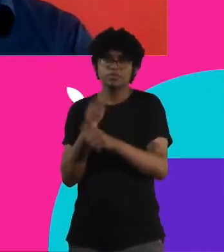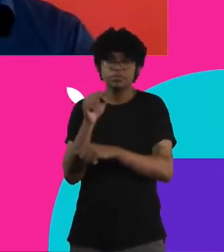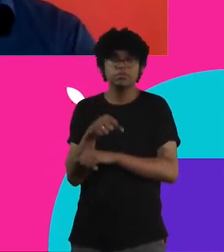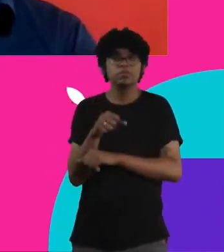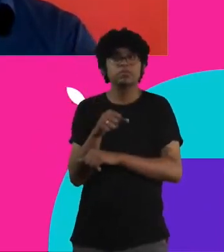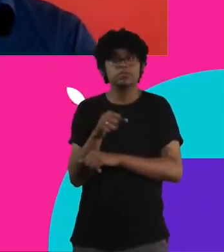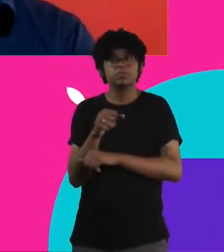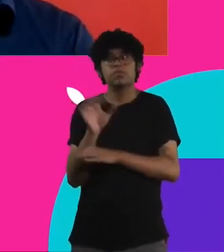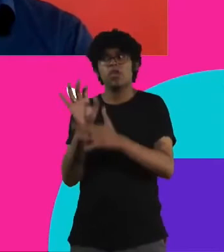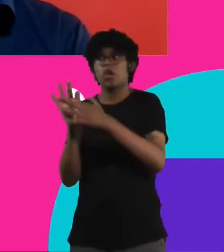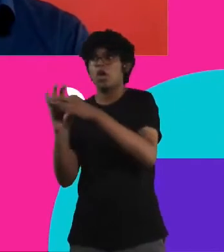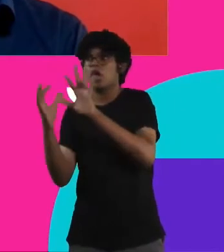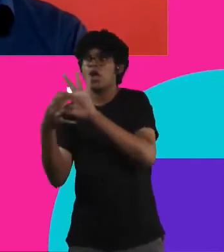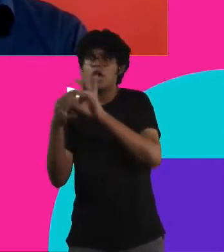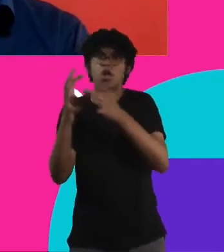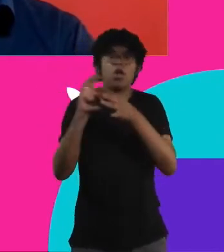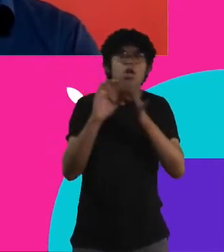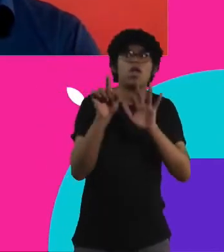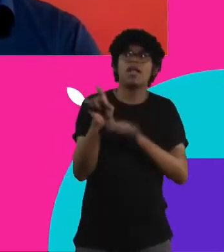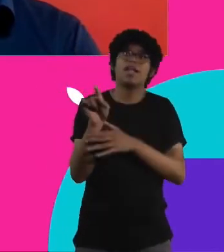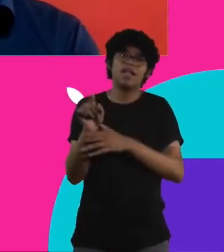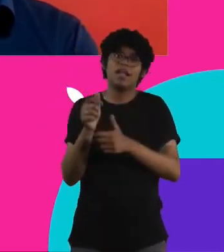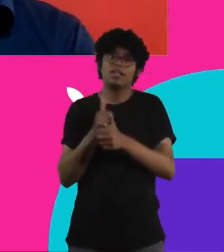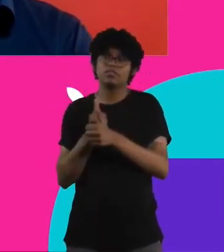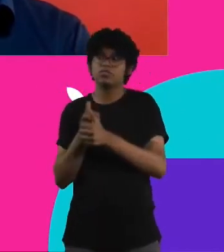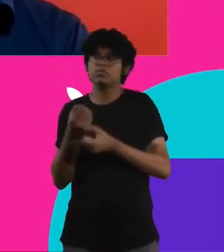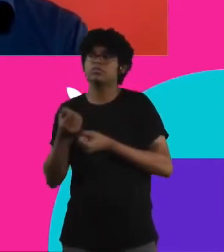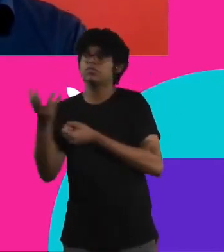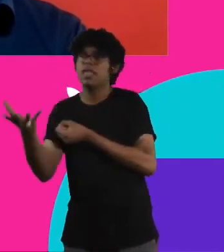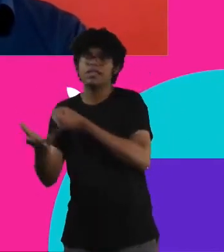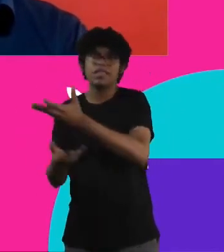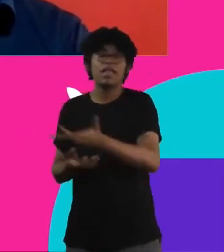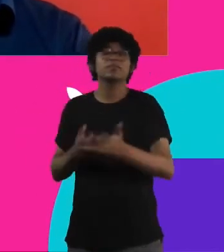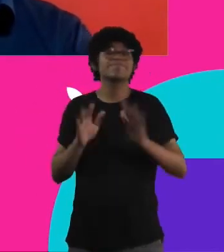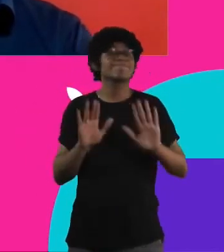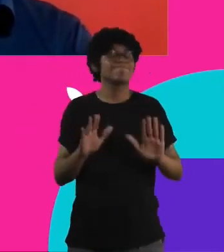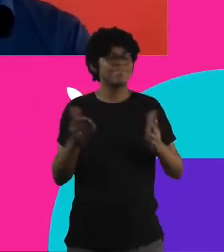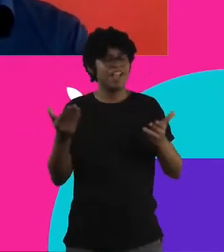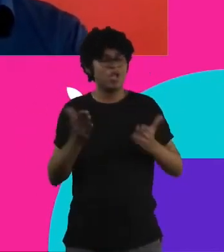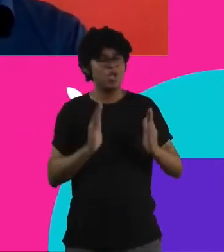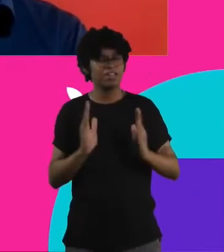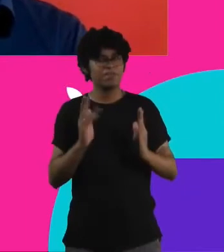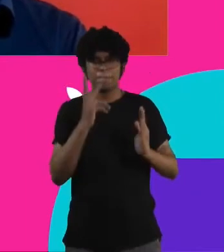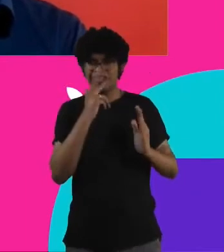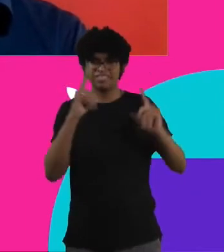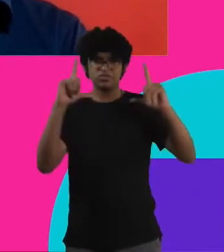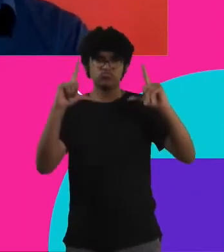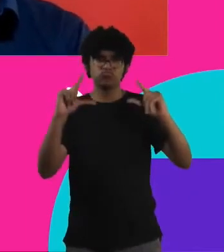articular para ajudar esses alimentos a chegarem nas pessoas, eu estou sentindo que nesse momento ela vem se esvaziando.